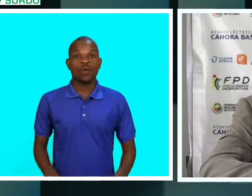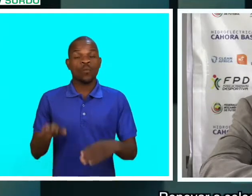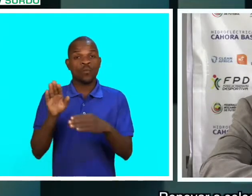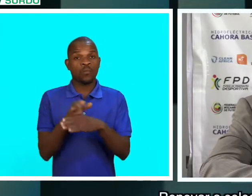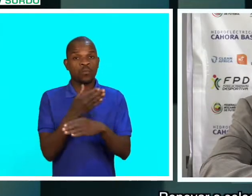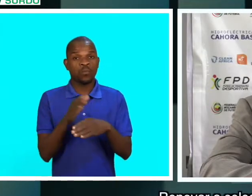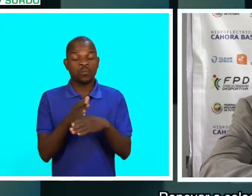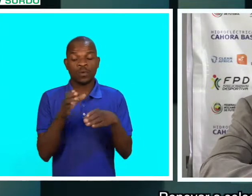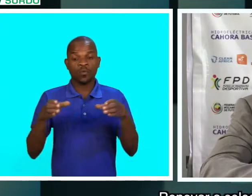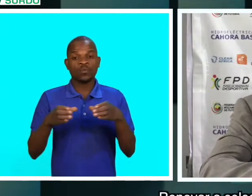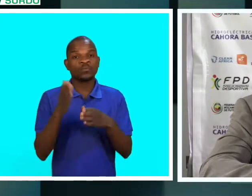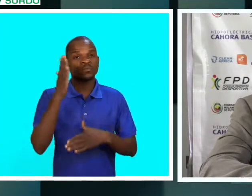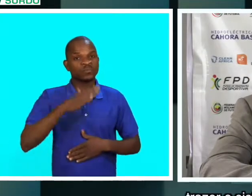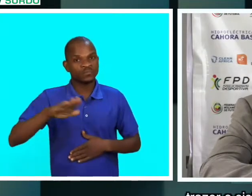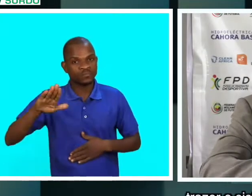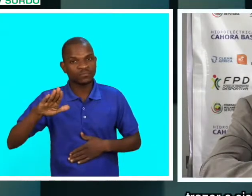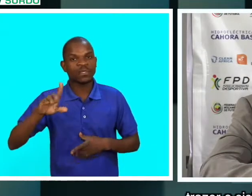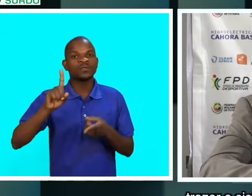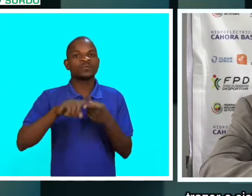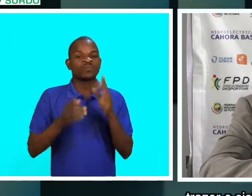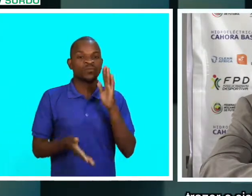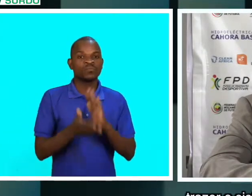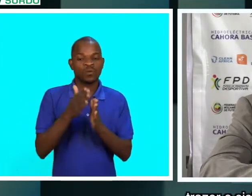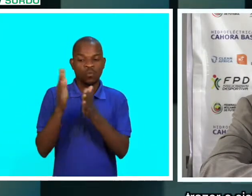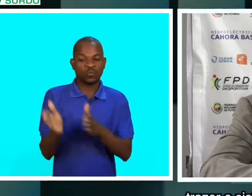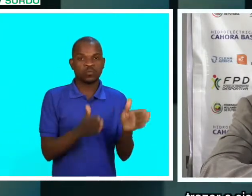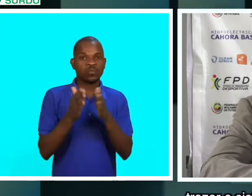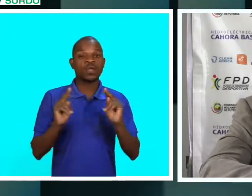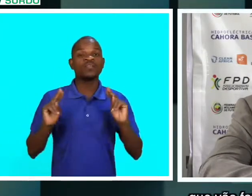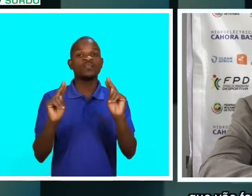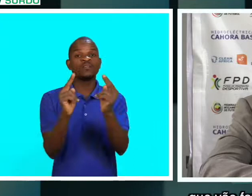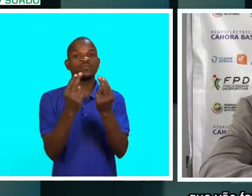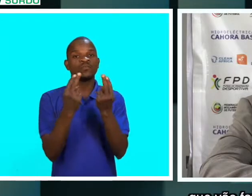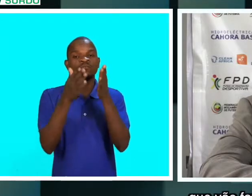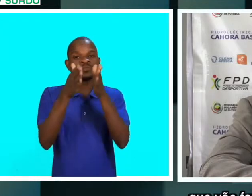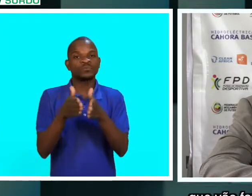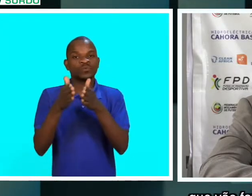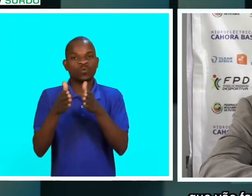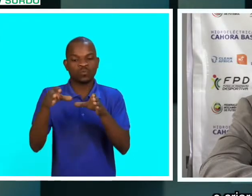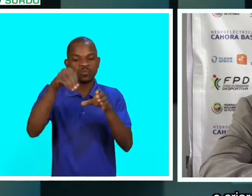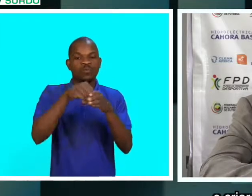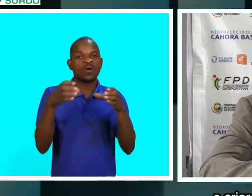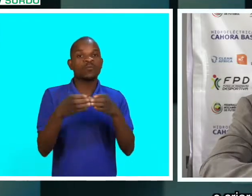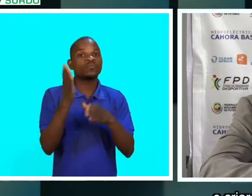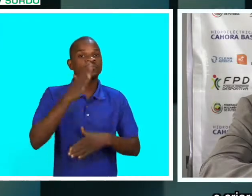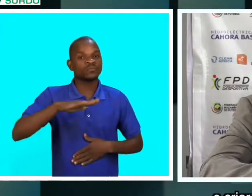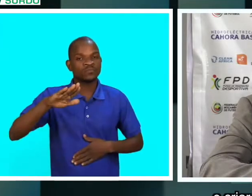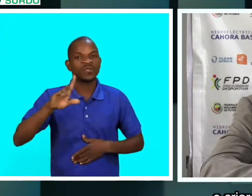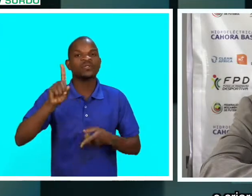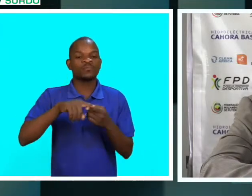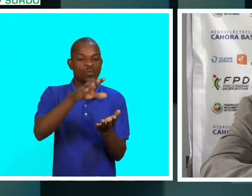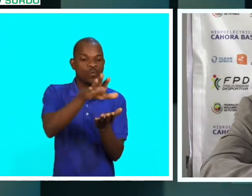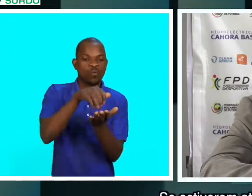Renovar a seleção nacional, trazer e sistematizar novos jogadores que vão fazer parte da seleção nacional, e criar uma base de